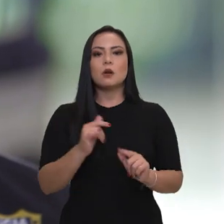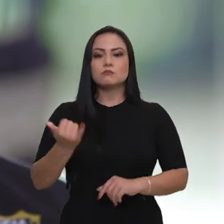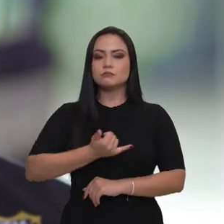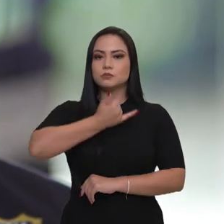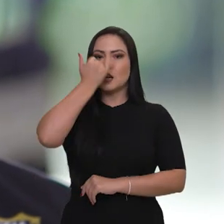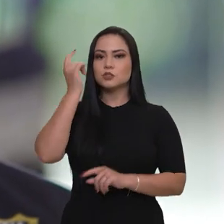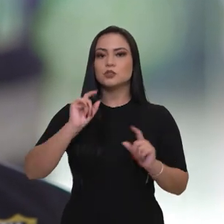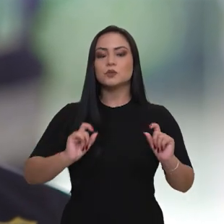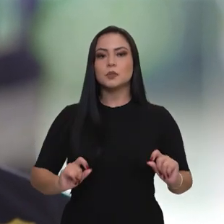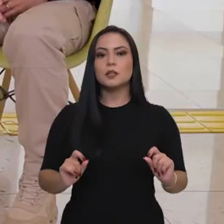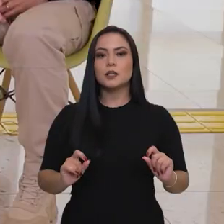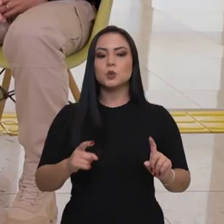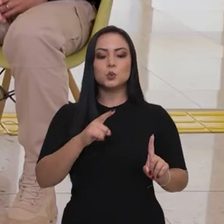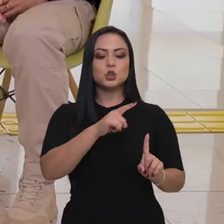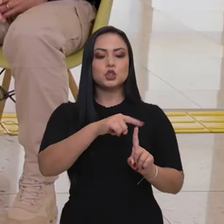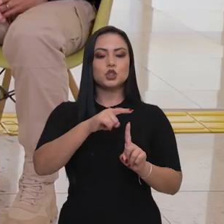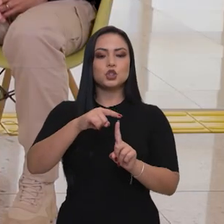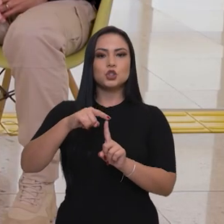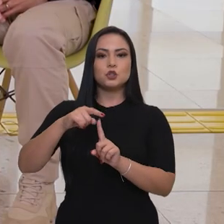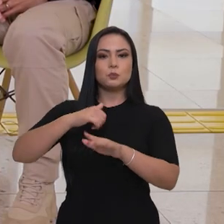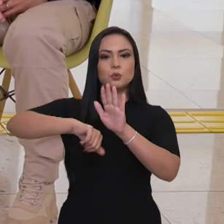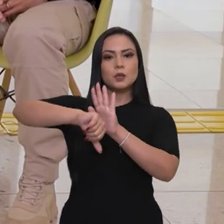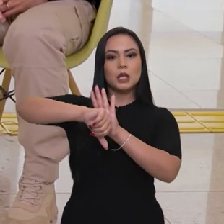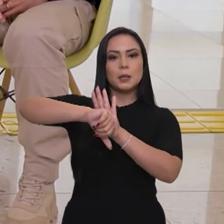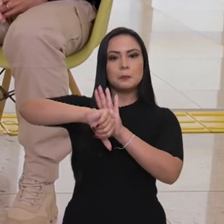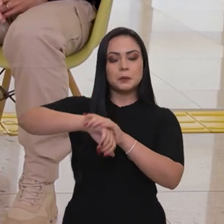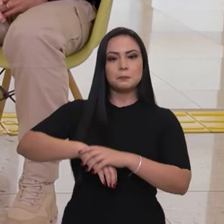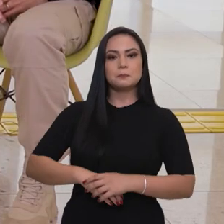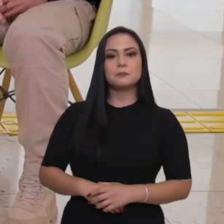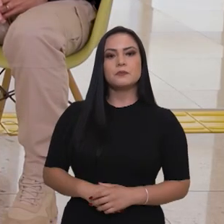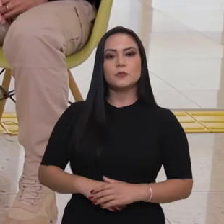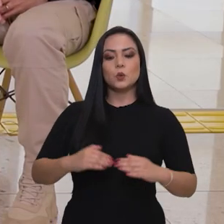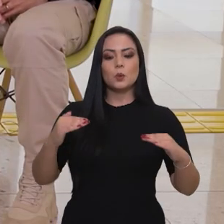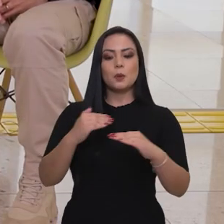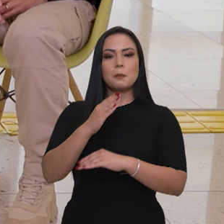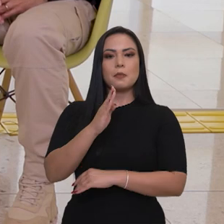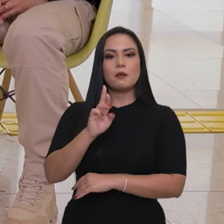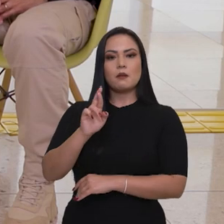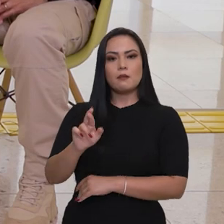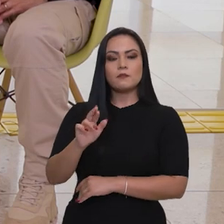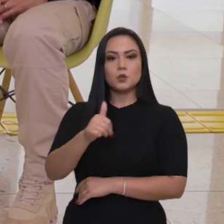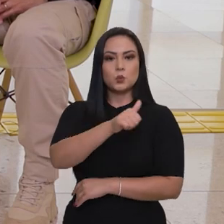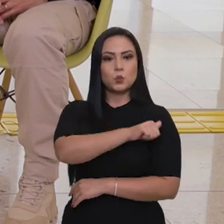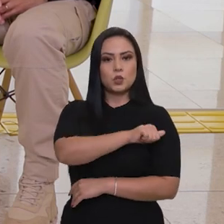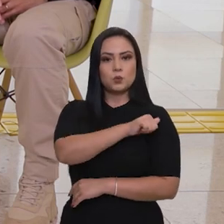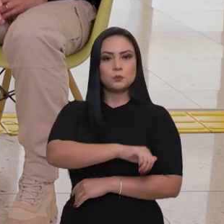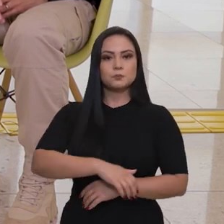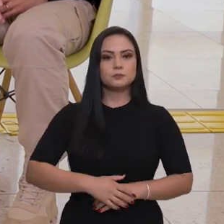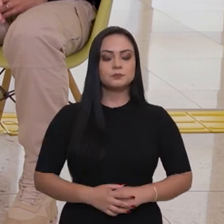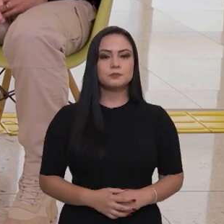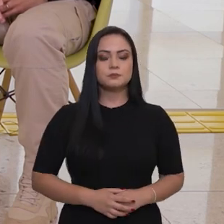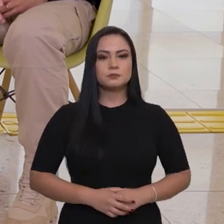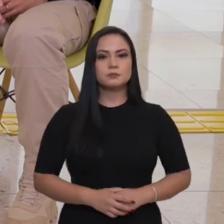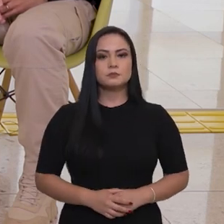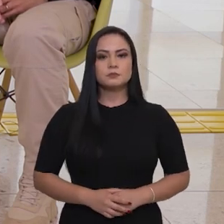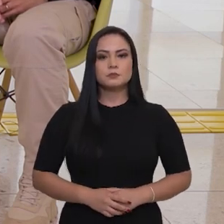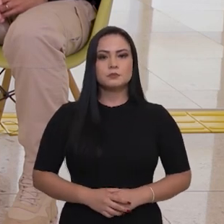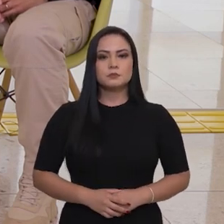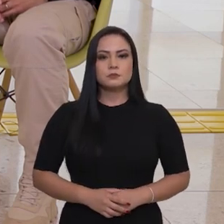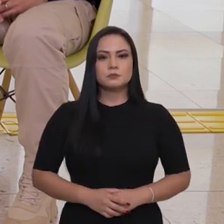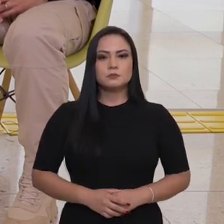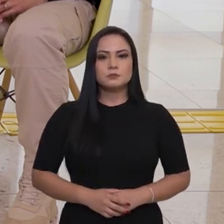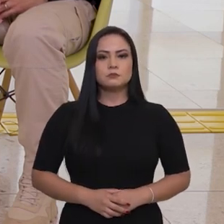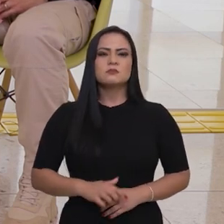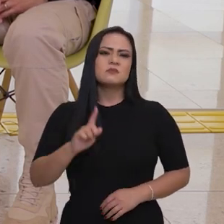de crime nas rodovias federais do Rio e é o que me ocorre no momento,